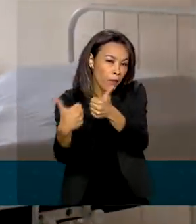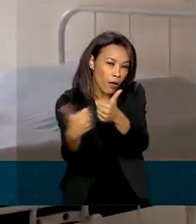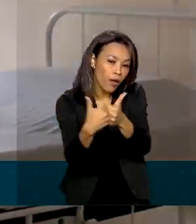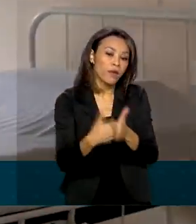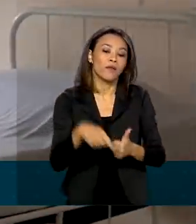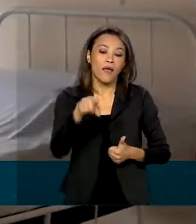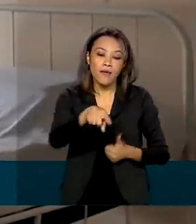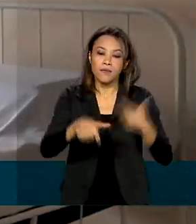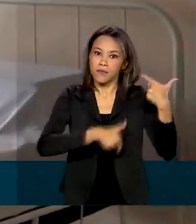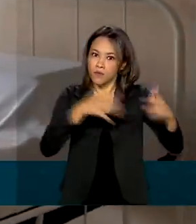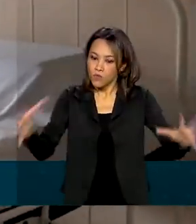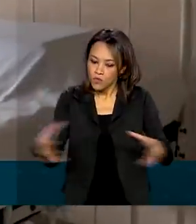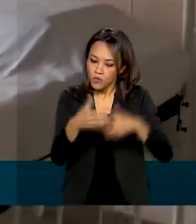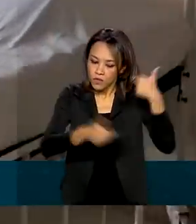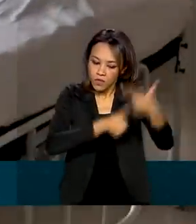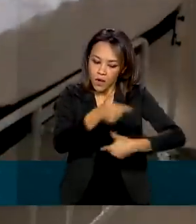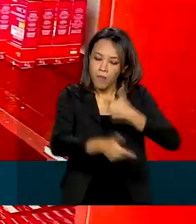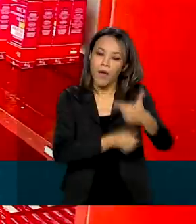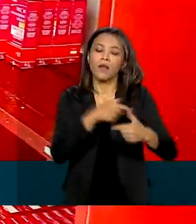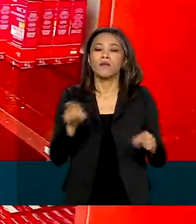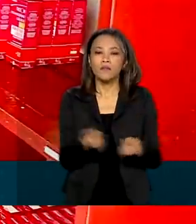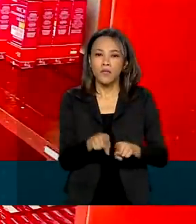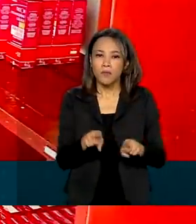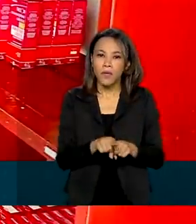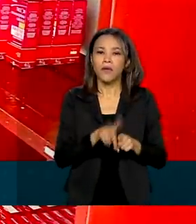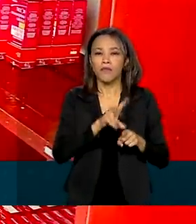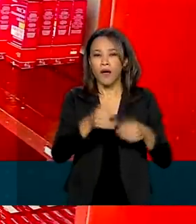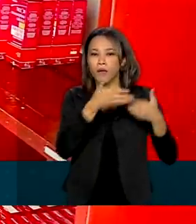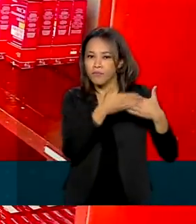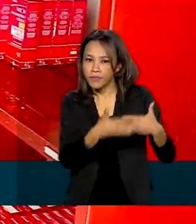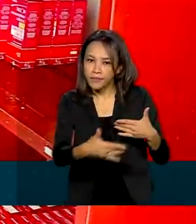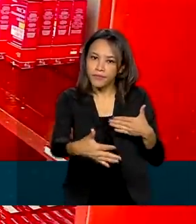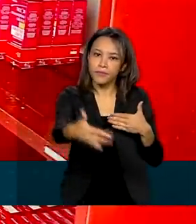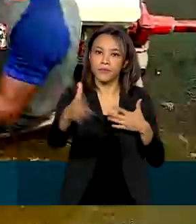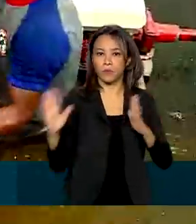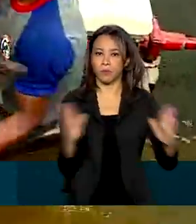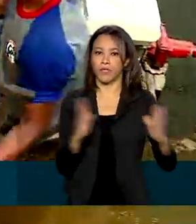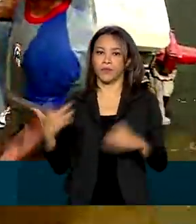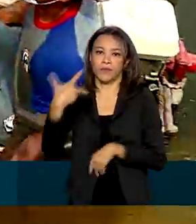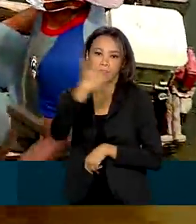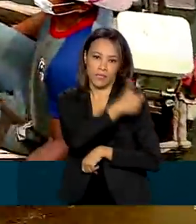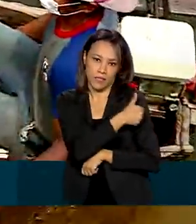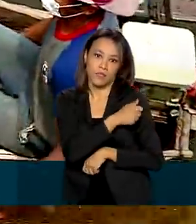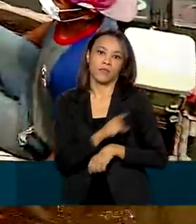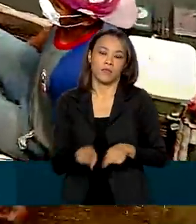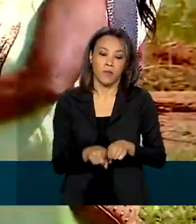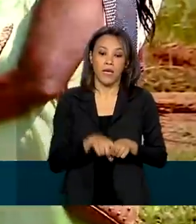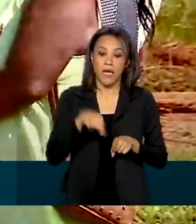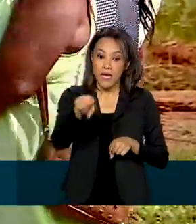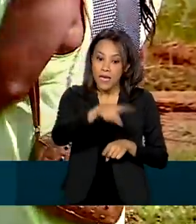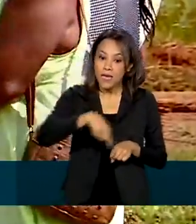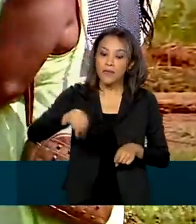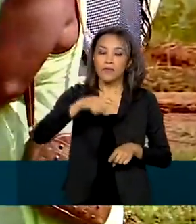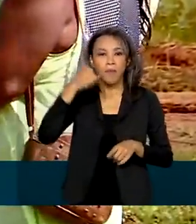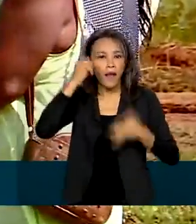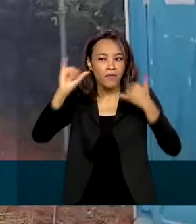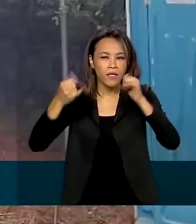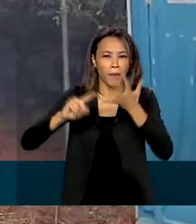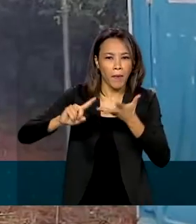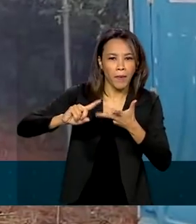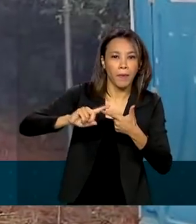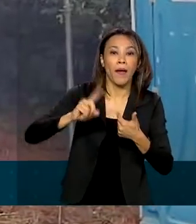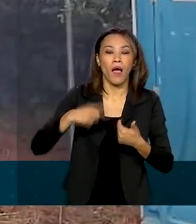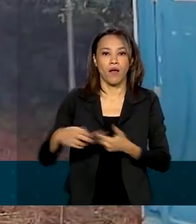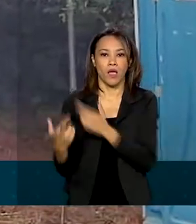segundo o Ministério da Defesa, deve atuar também durante a campanha de vacinação. O trabalho de prevenção ficou a cargo da FUNAI.